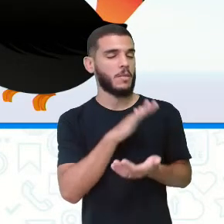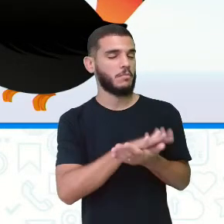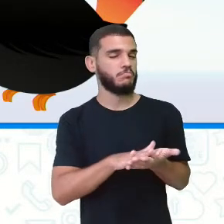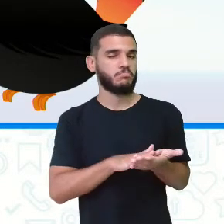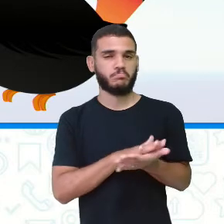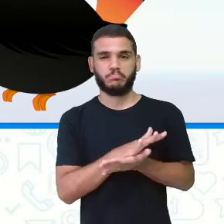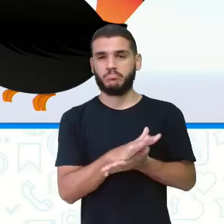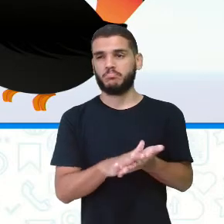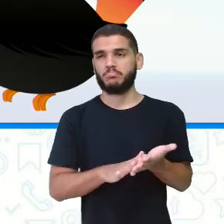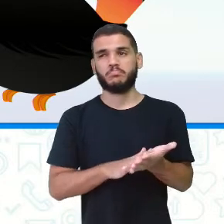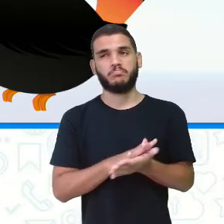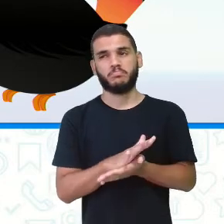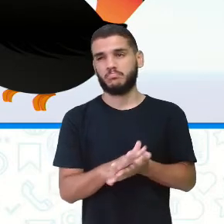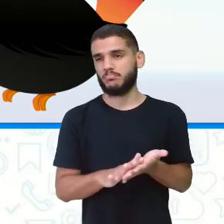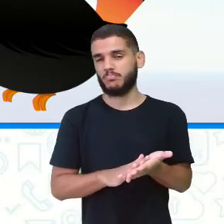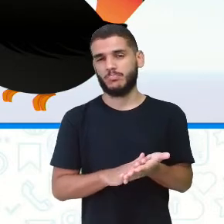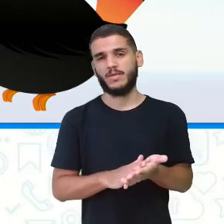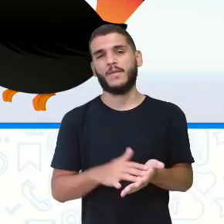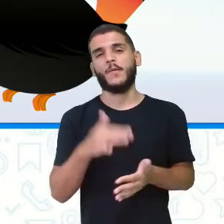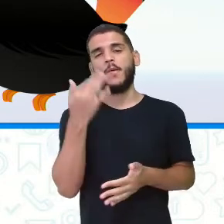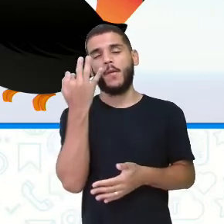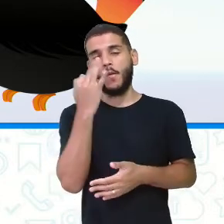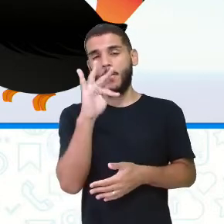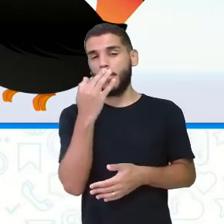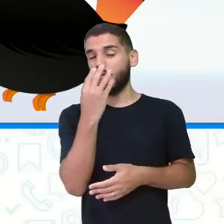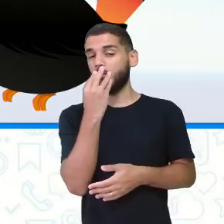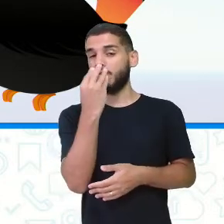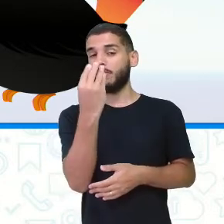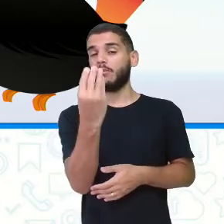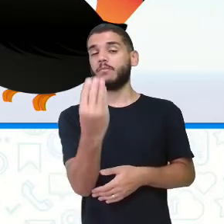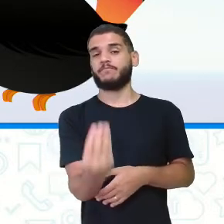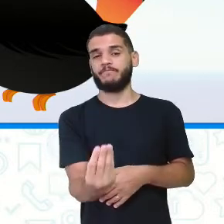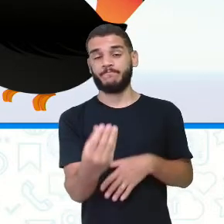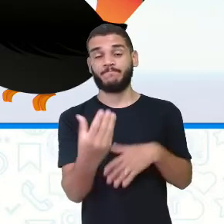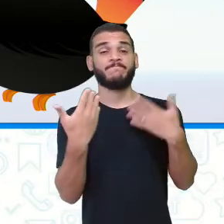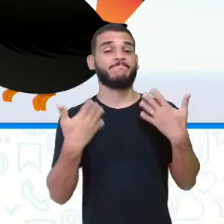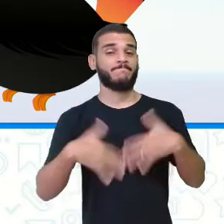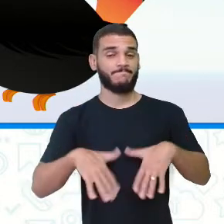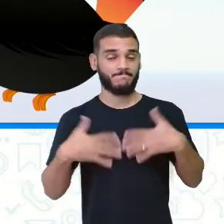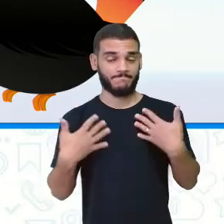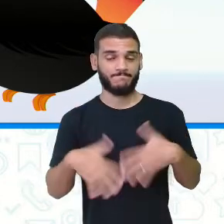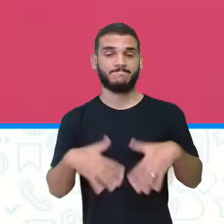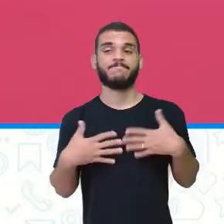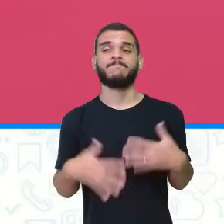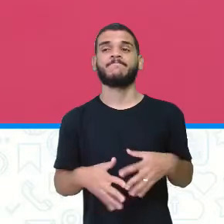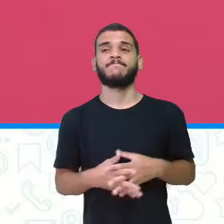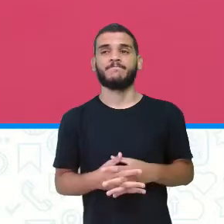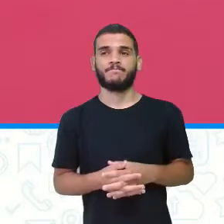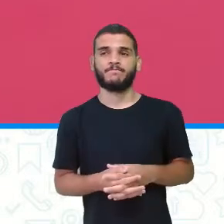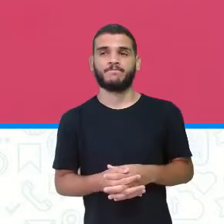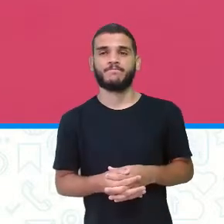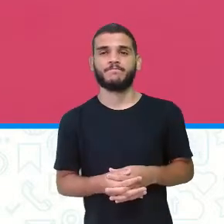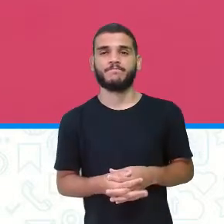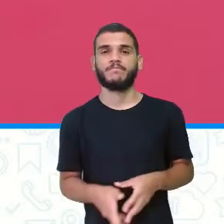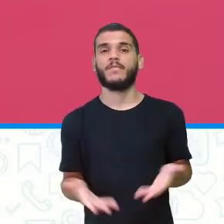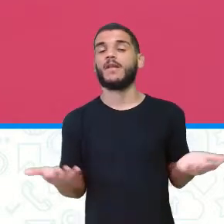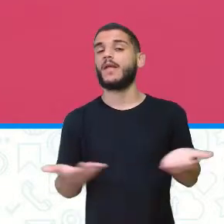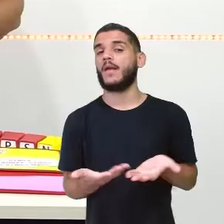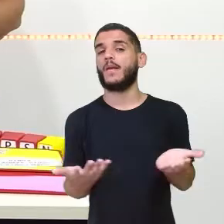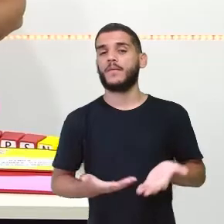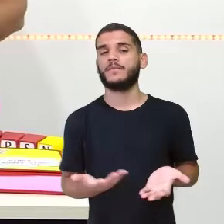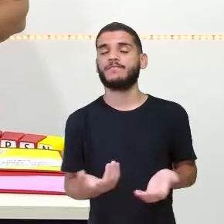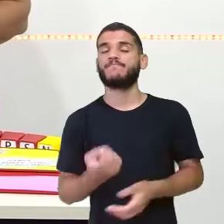E até machucou muito o seu grande bico. Tá vendo? E agora?